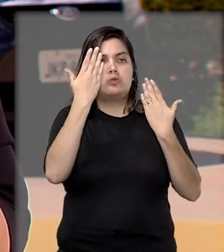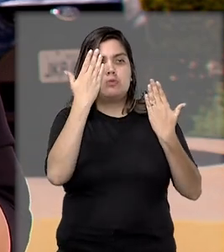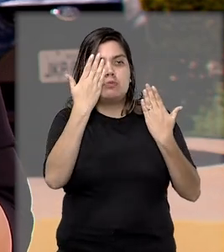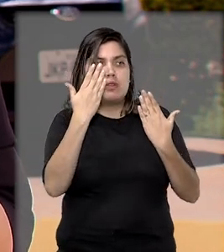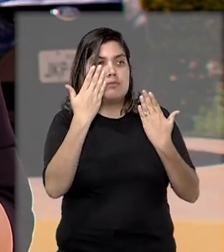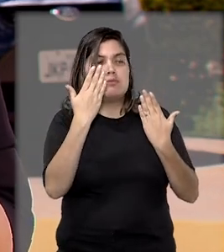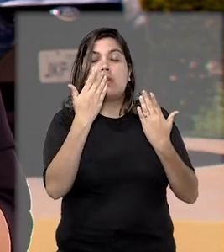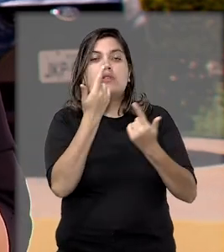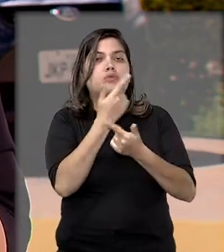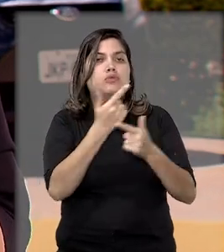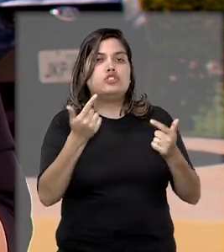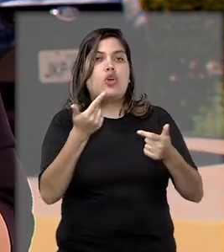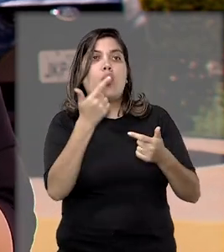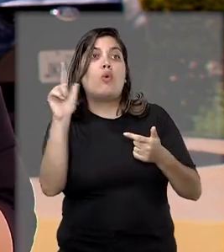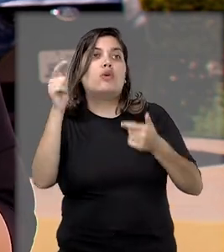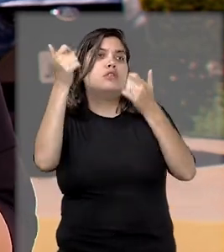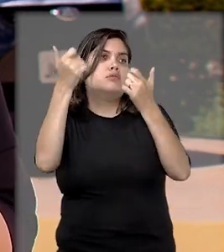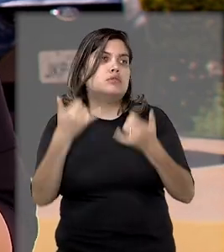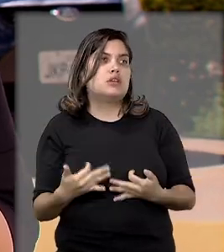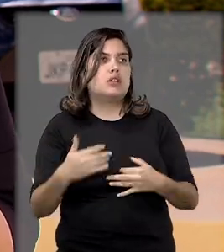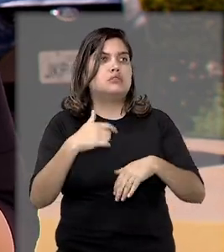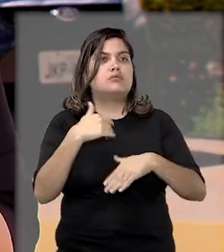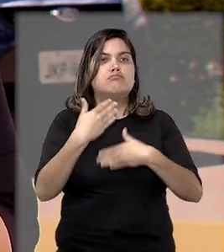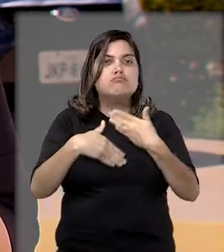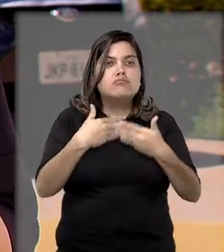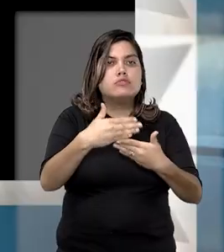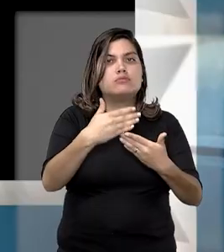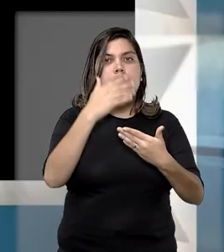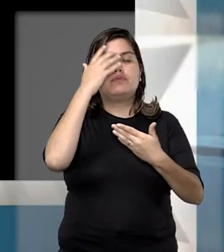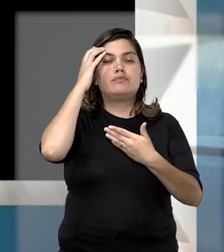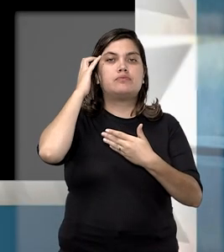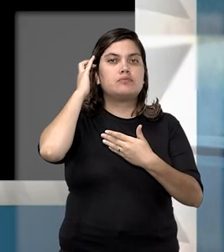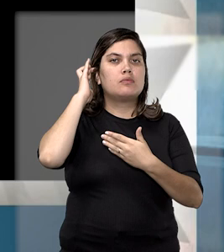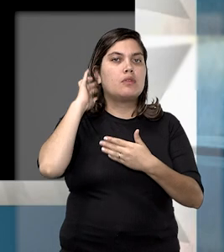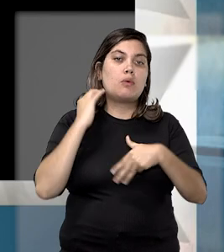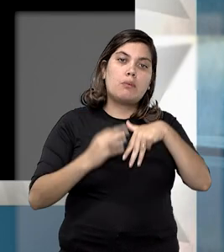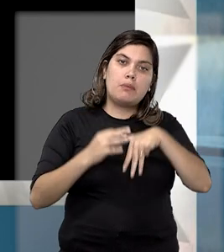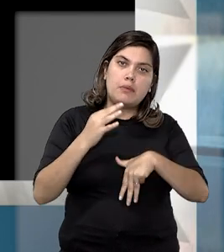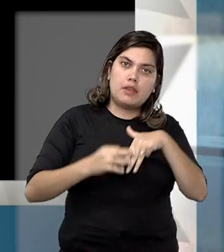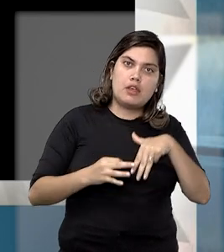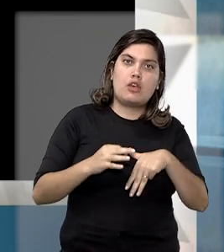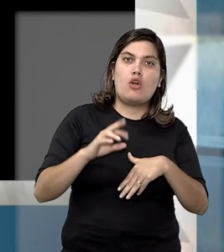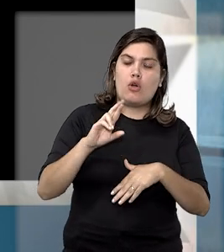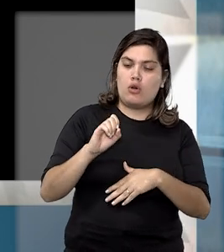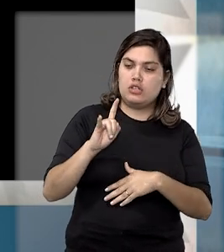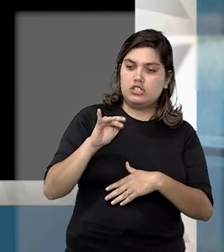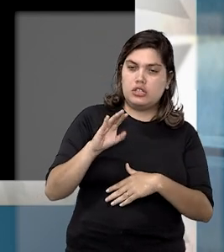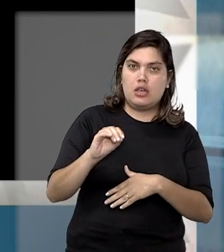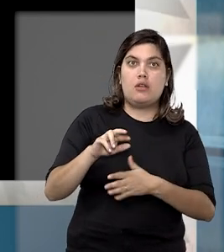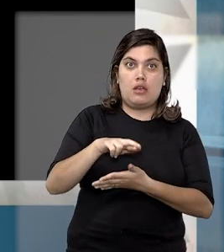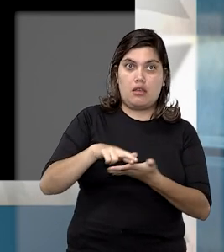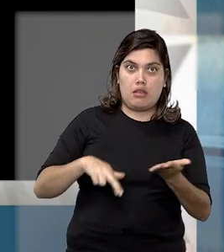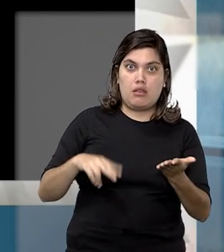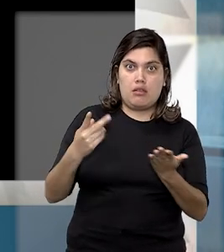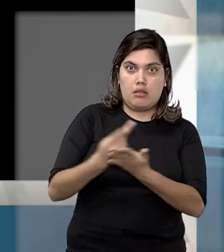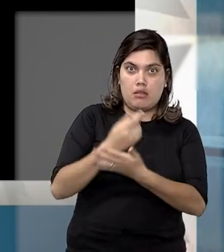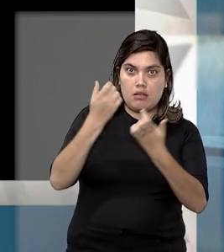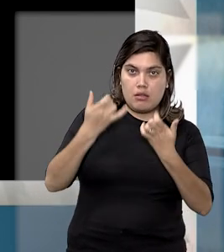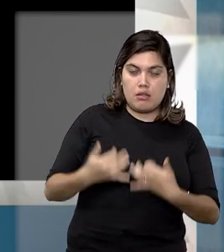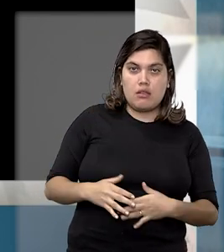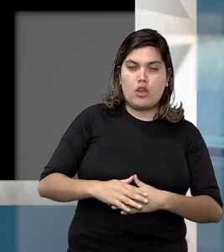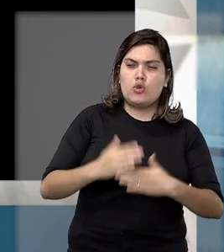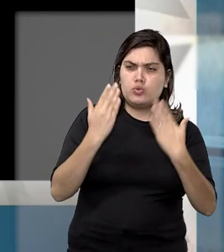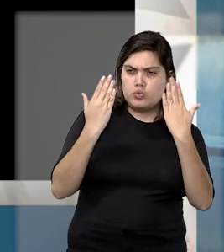apresentar nenhuma outra justificativa para o procedimento. De acordo com o ministro Rogério Schietti Cruz, relator do caso,